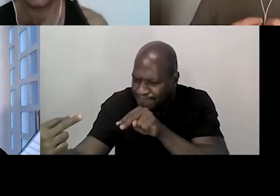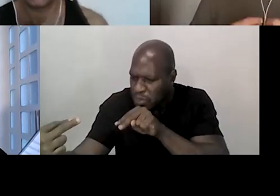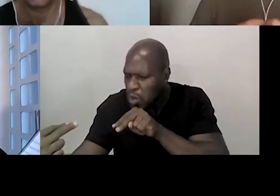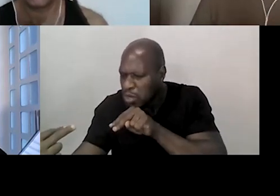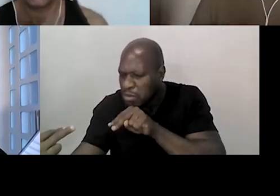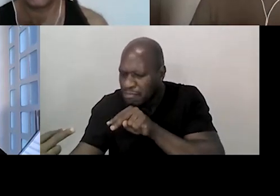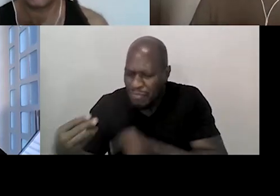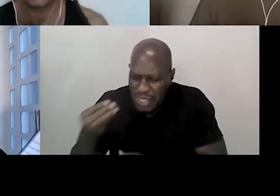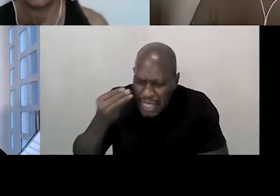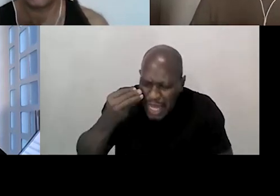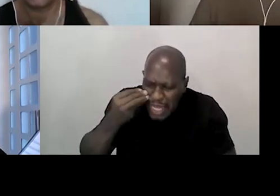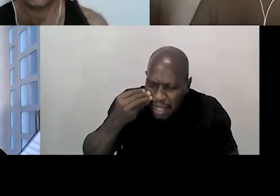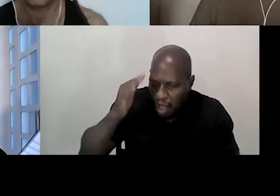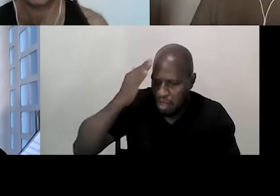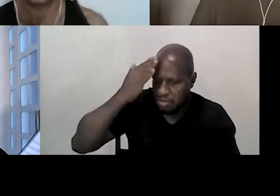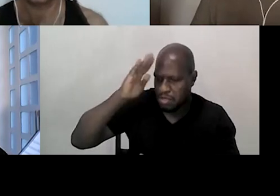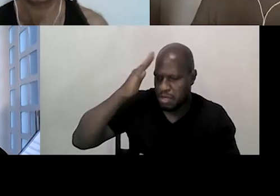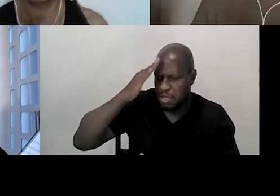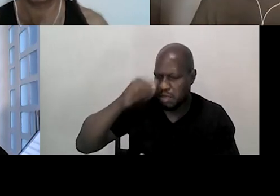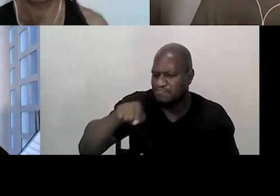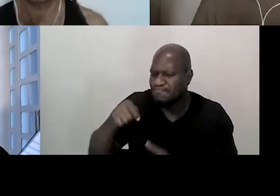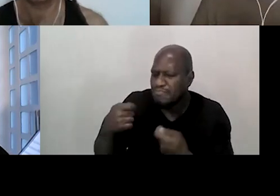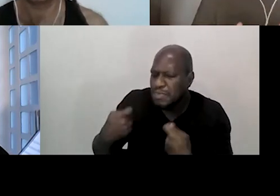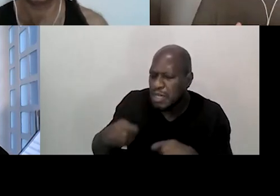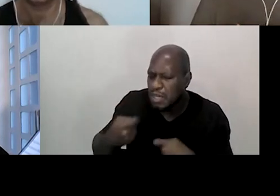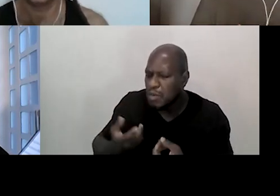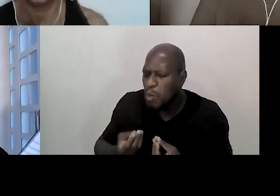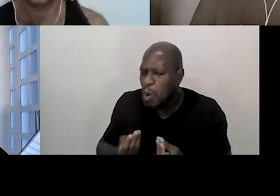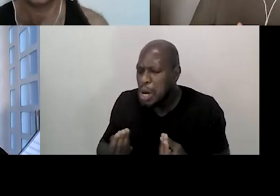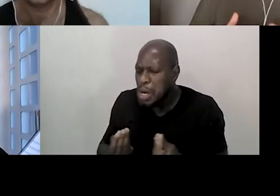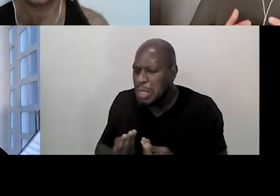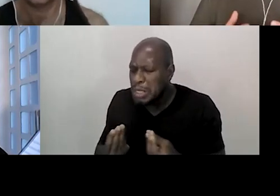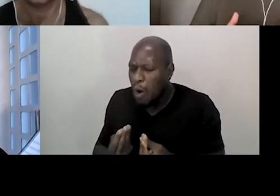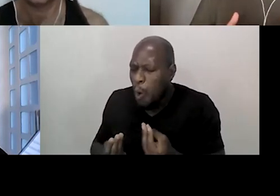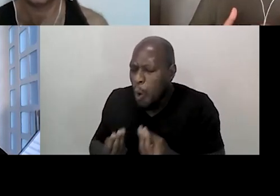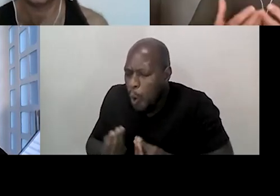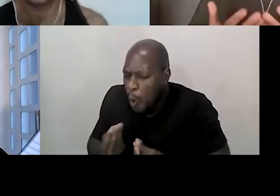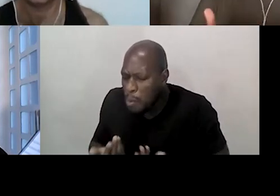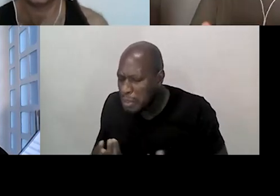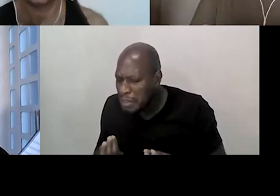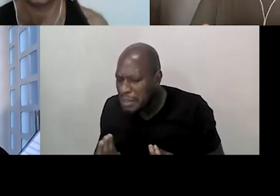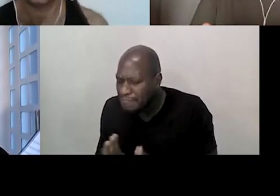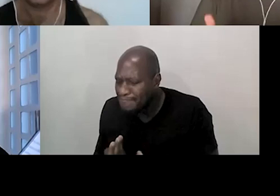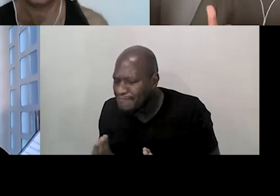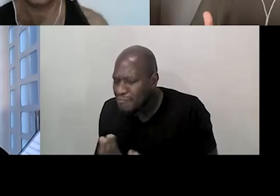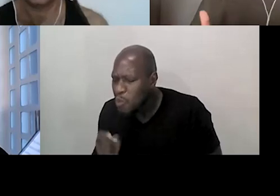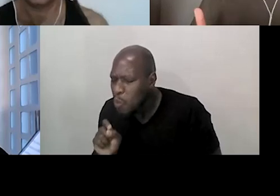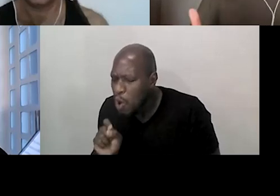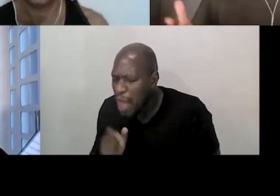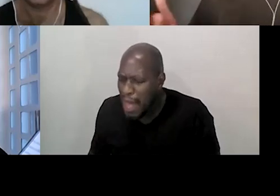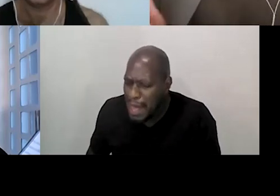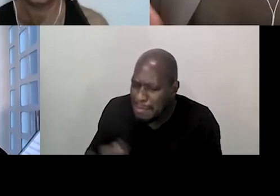compreender qual é a necessidade daquele momento, qual é a necessidade da criança, qual é a